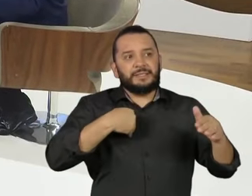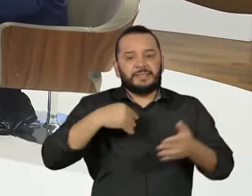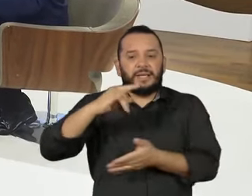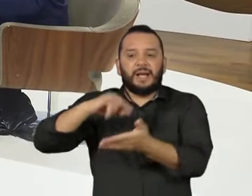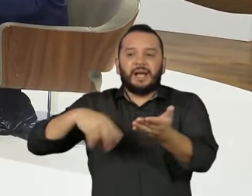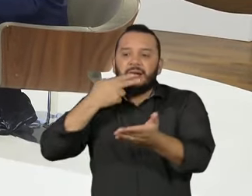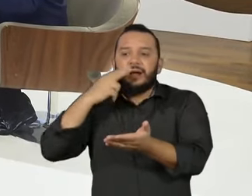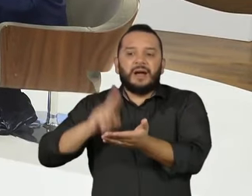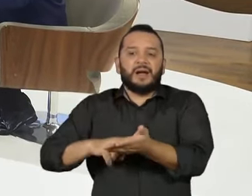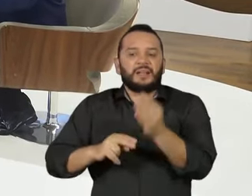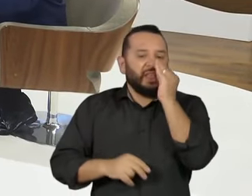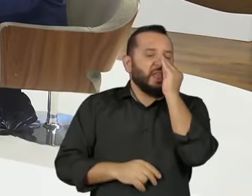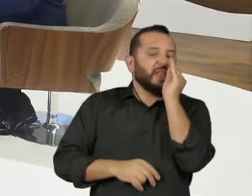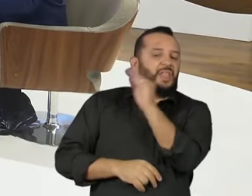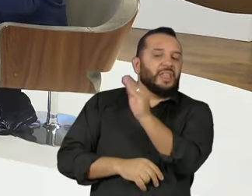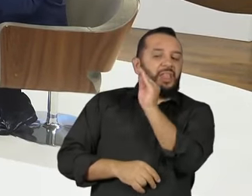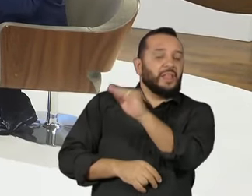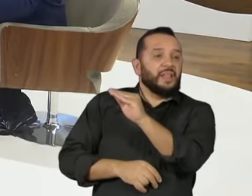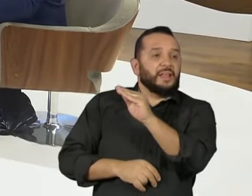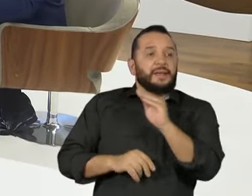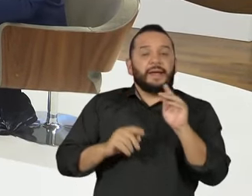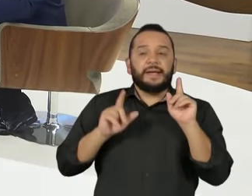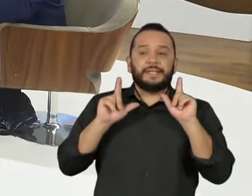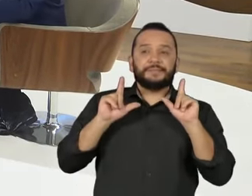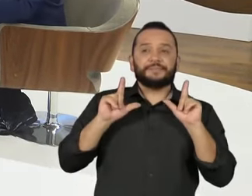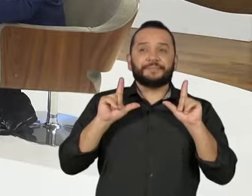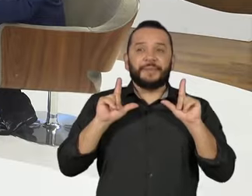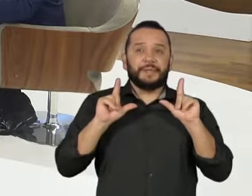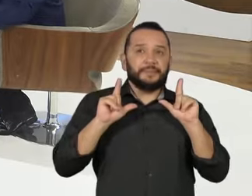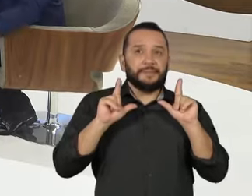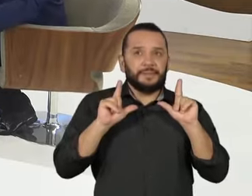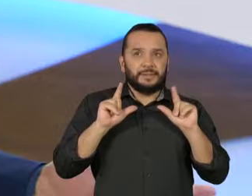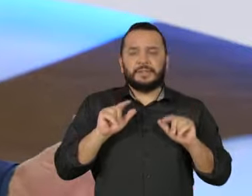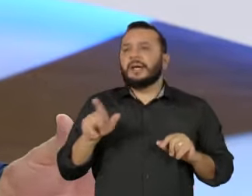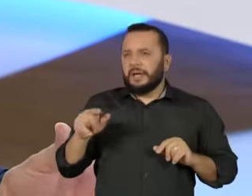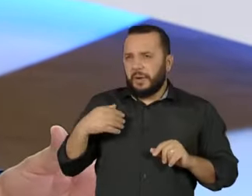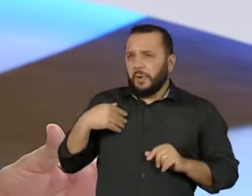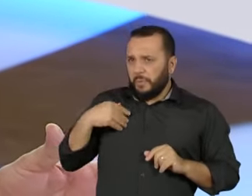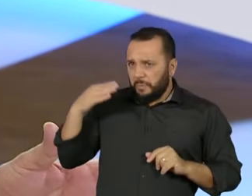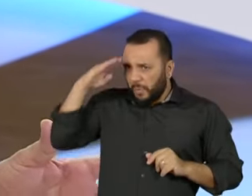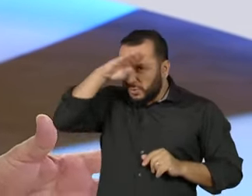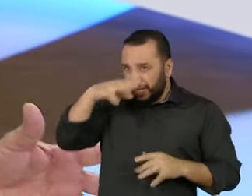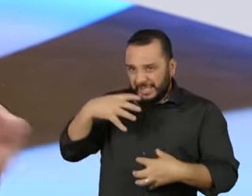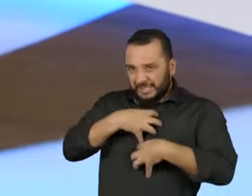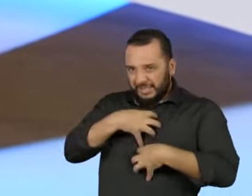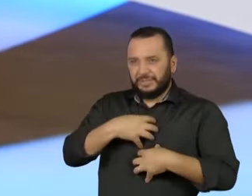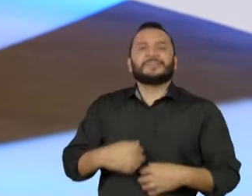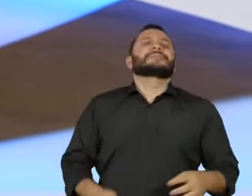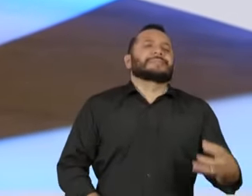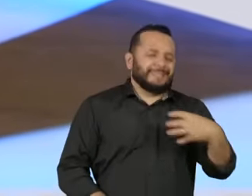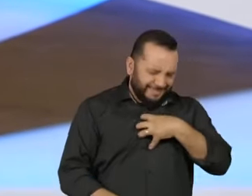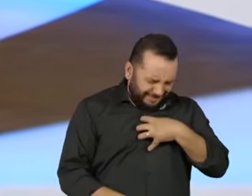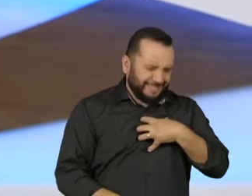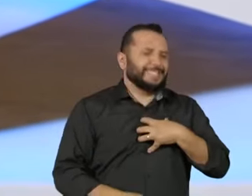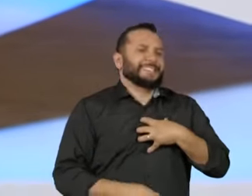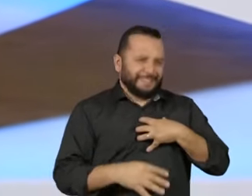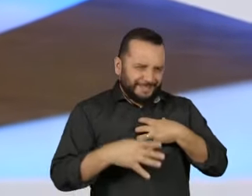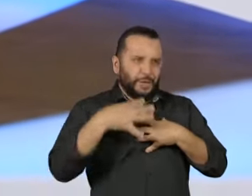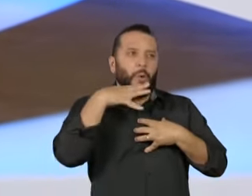diria o meu saudoso amigo Sérgio Motta. Você já sentiu? Sentiu, obviamente. É muito